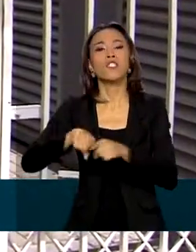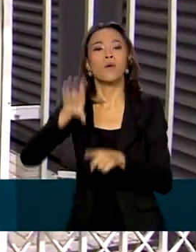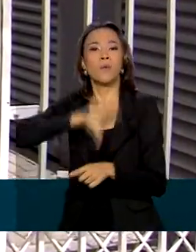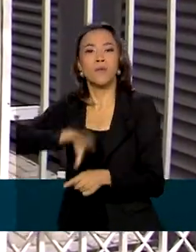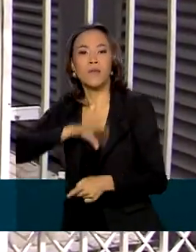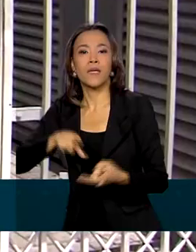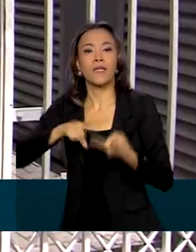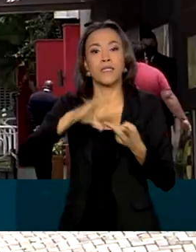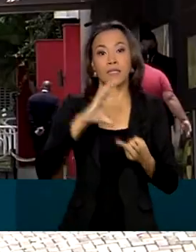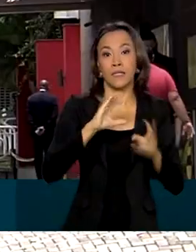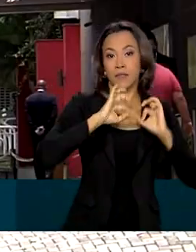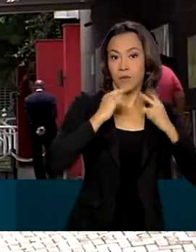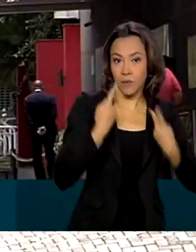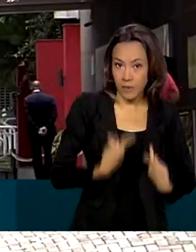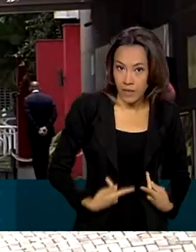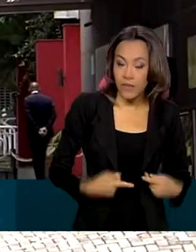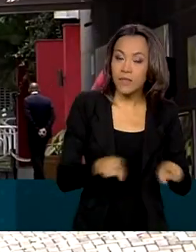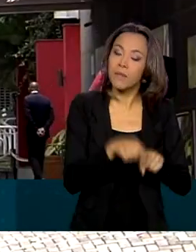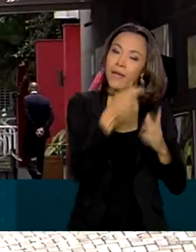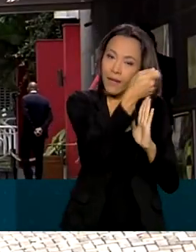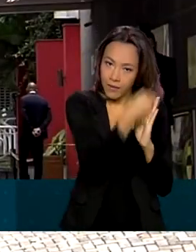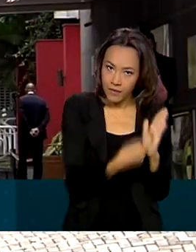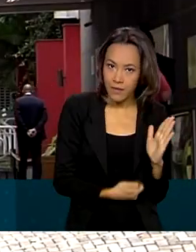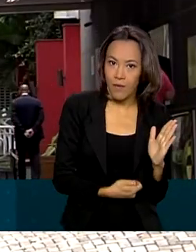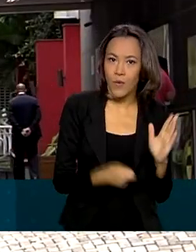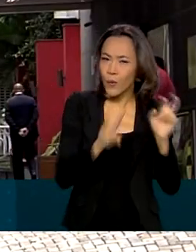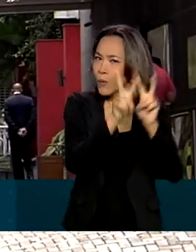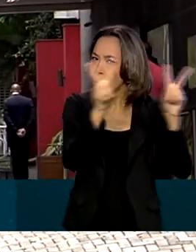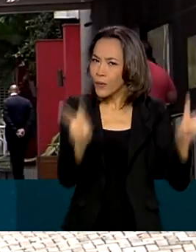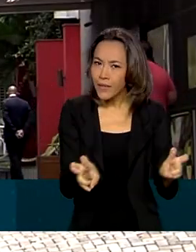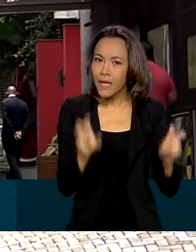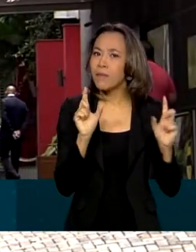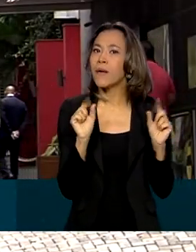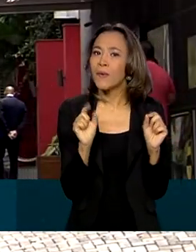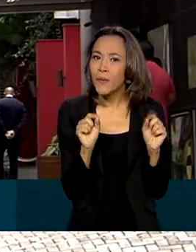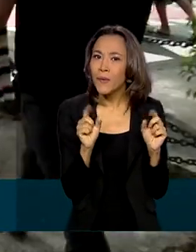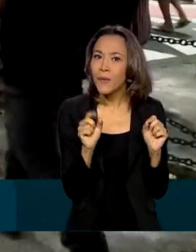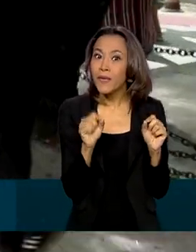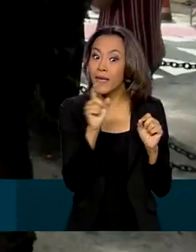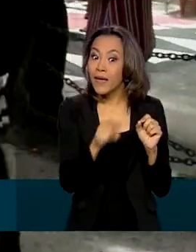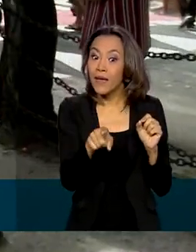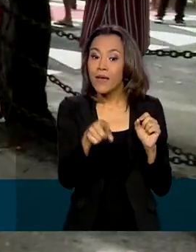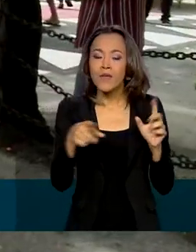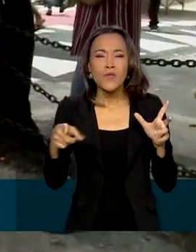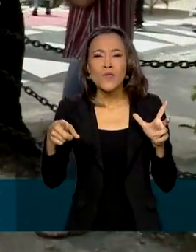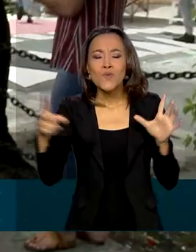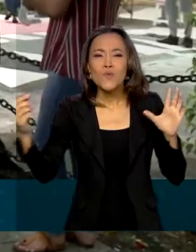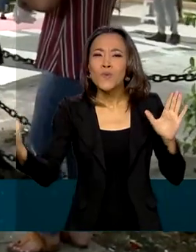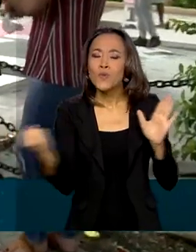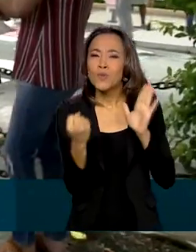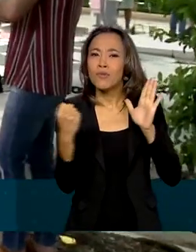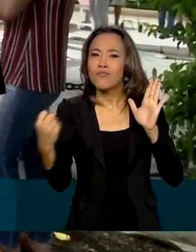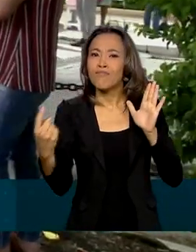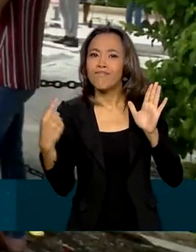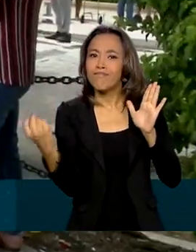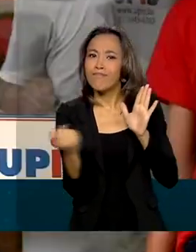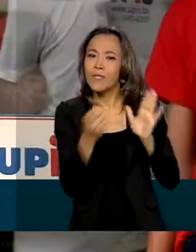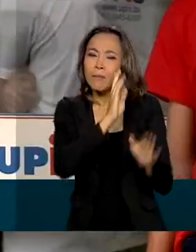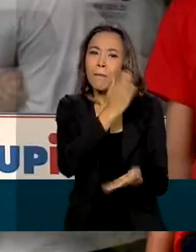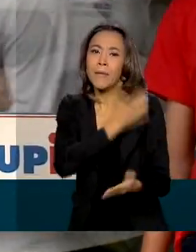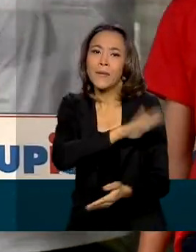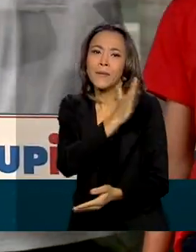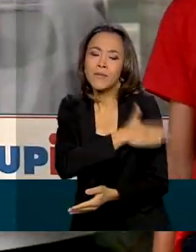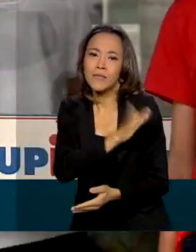e ciências humanas, além da redação, cujo tema foi o estigma associado às doenças mentais na sociedade brasileira.